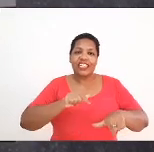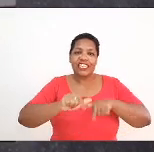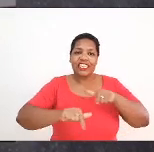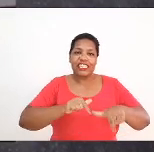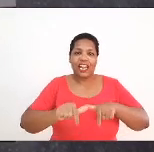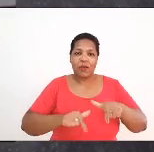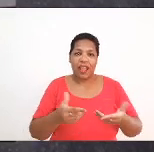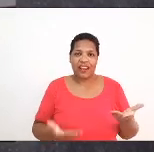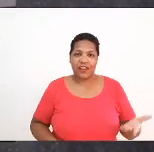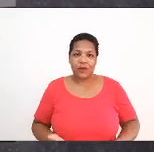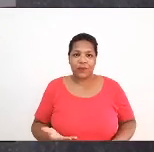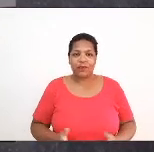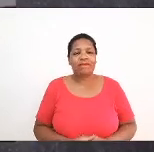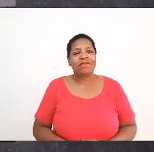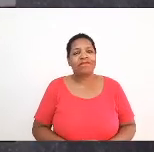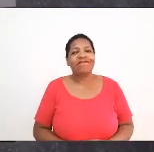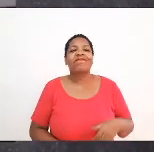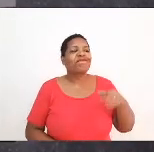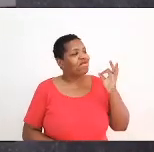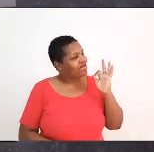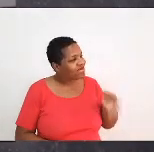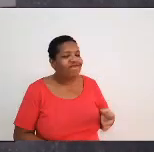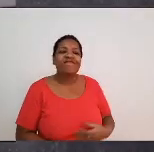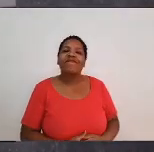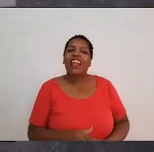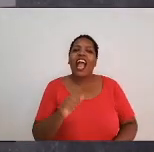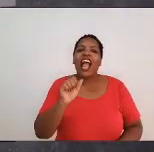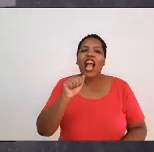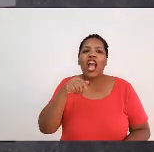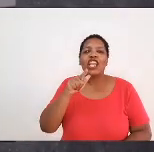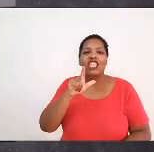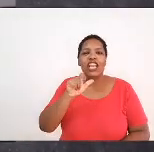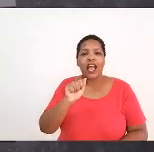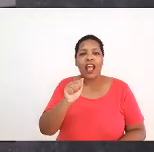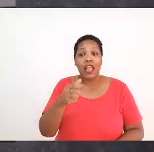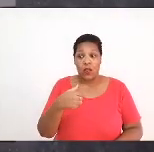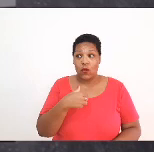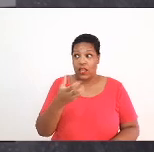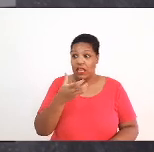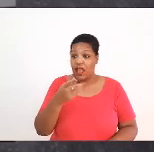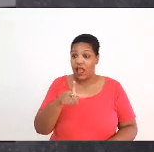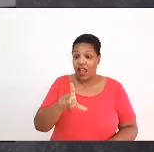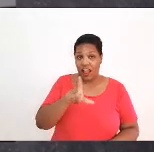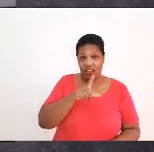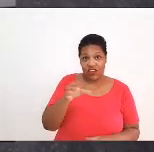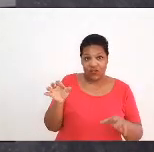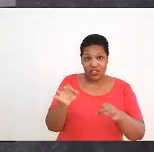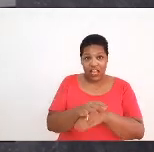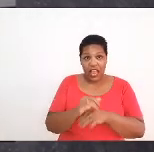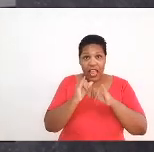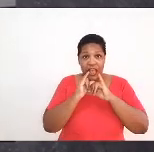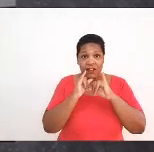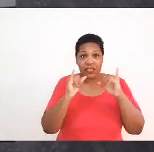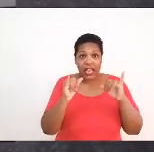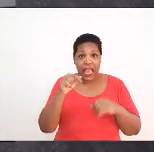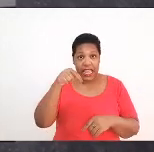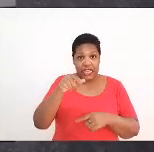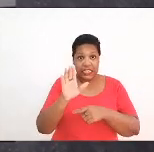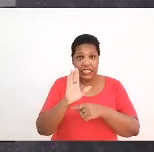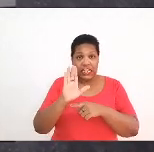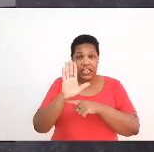Exatamente, Ângela, e aí eu queria só, antes de finalizar, fazer um informe, esse vídeo, ele